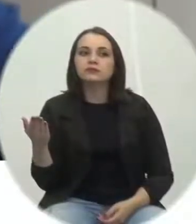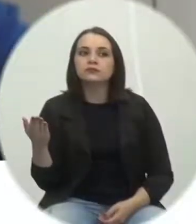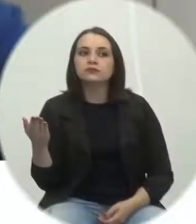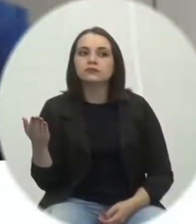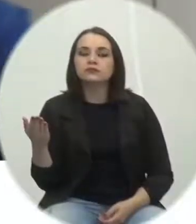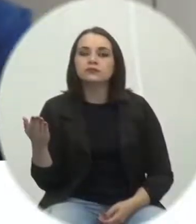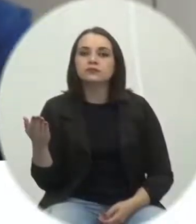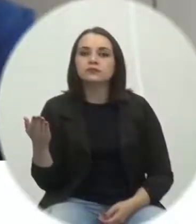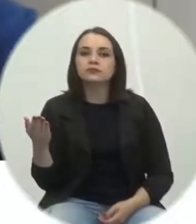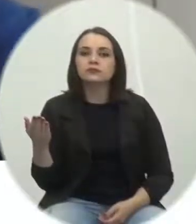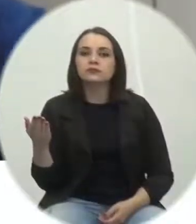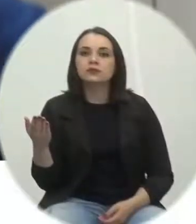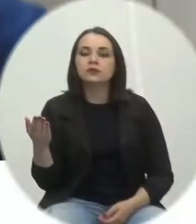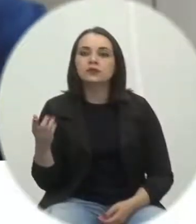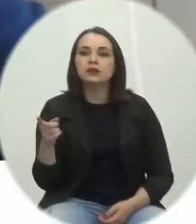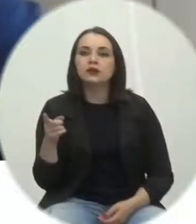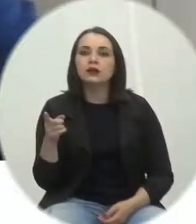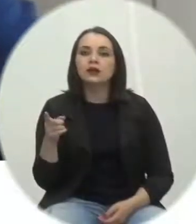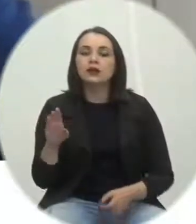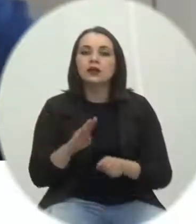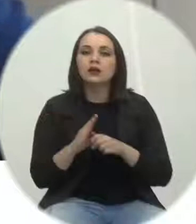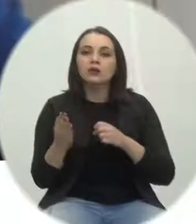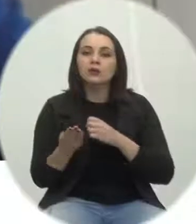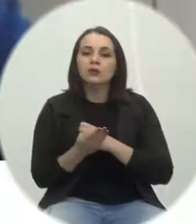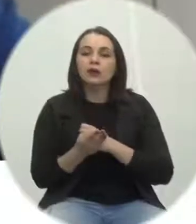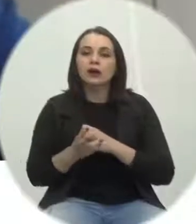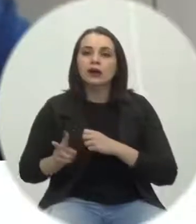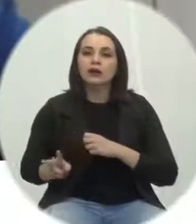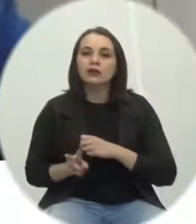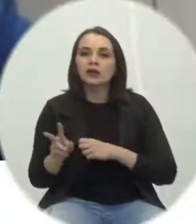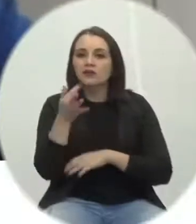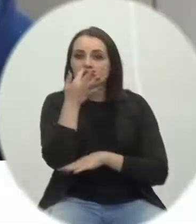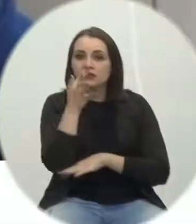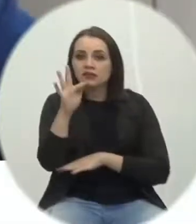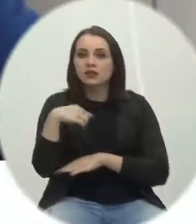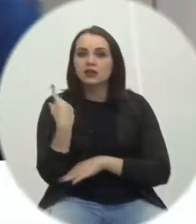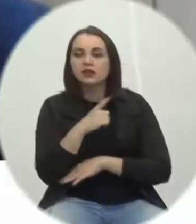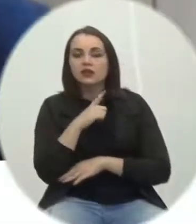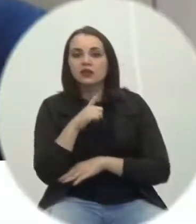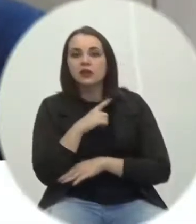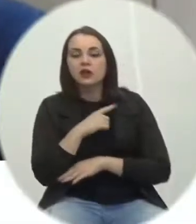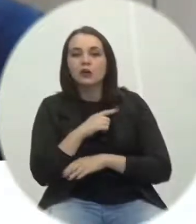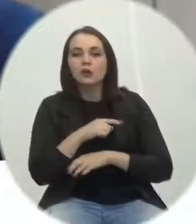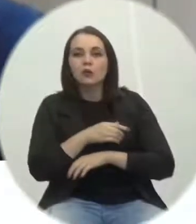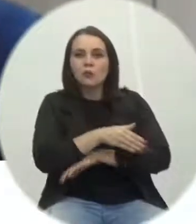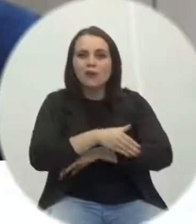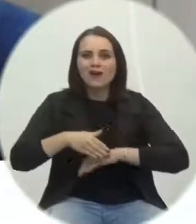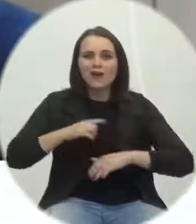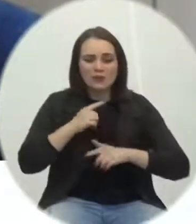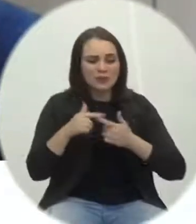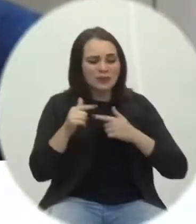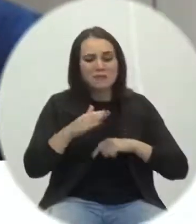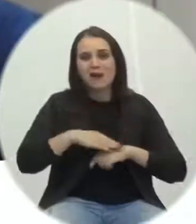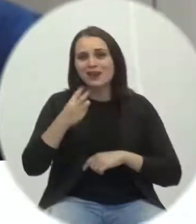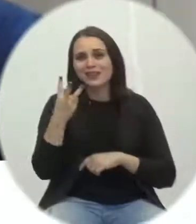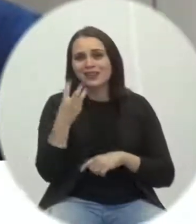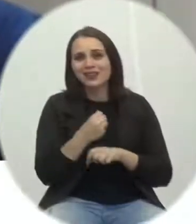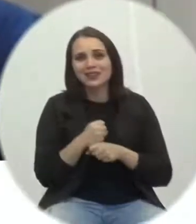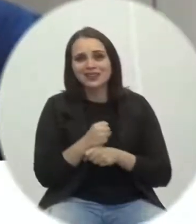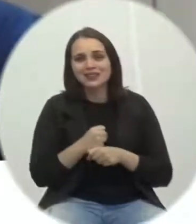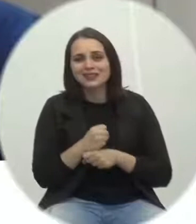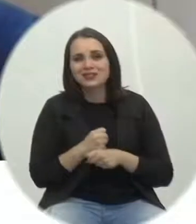Na Vila Francesa, nós temos uma rua lá, tem um problema há mais de 3 anos com uma